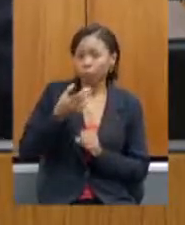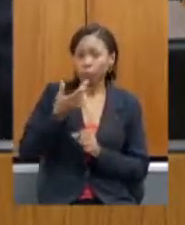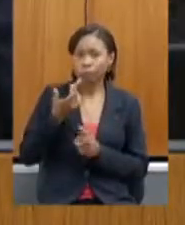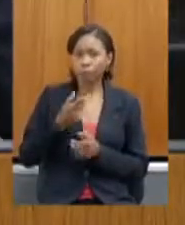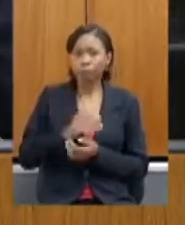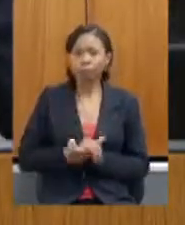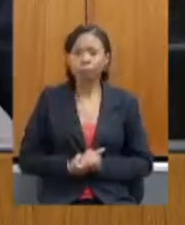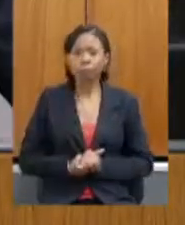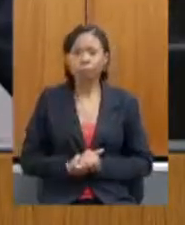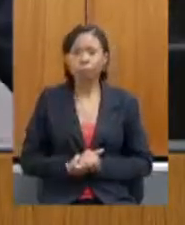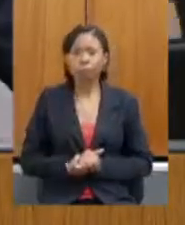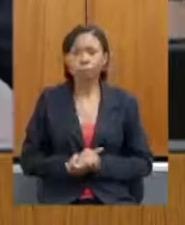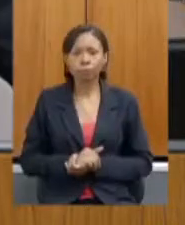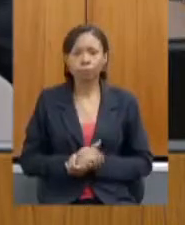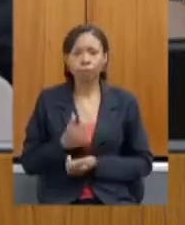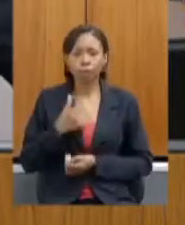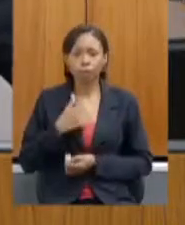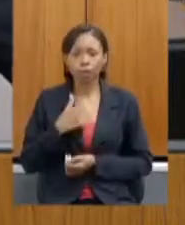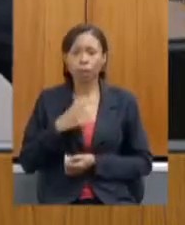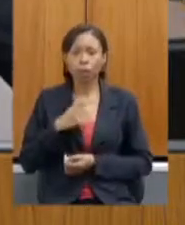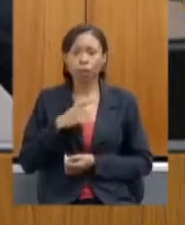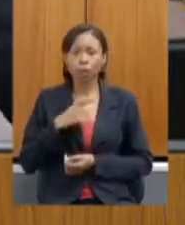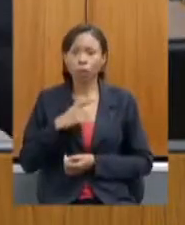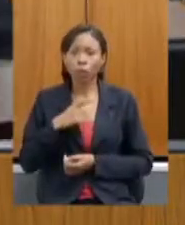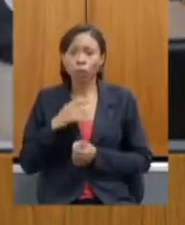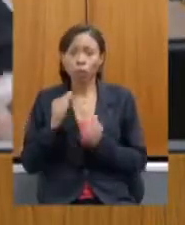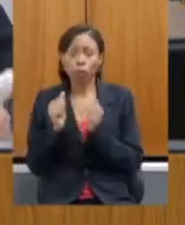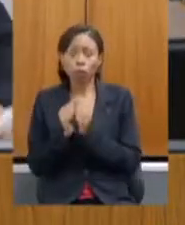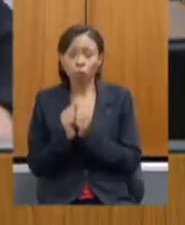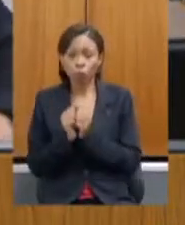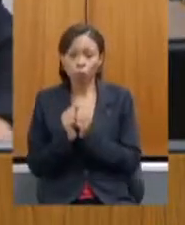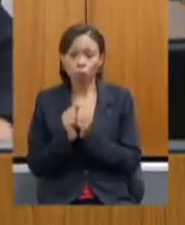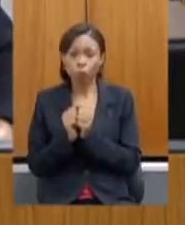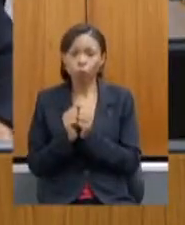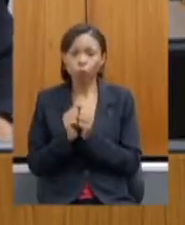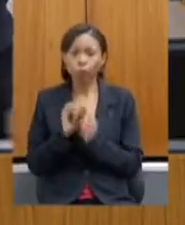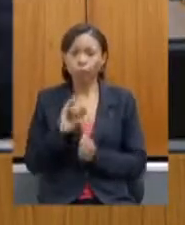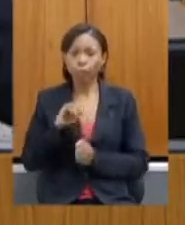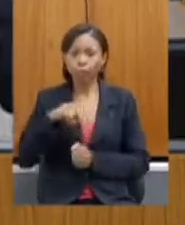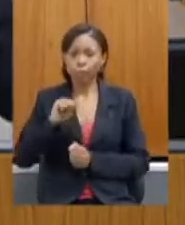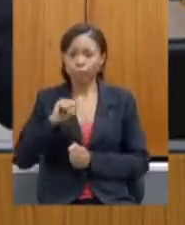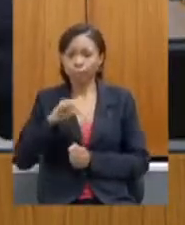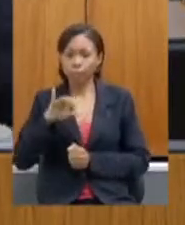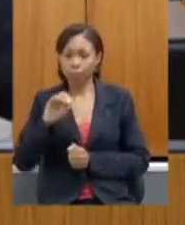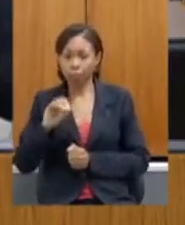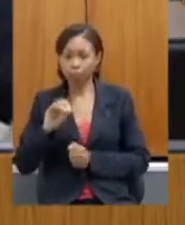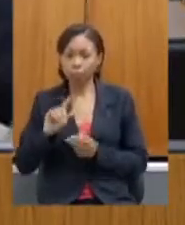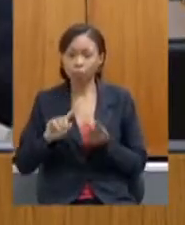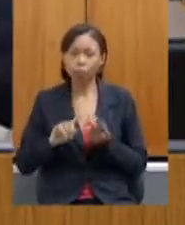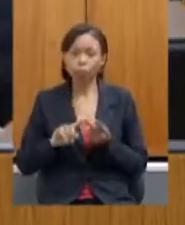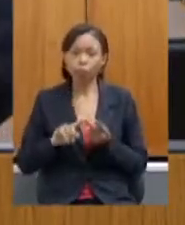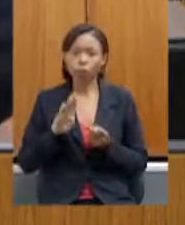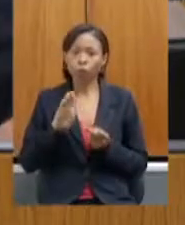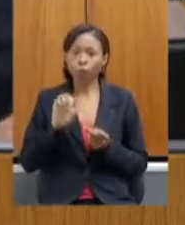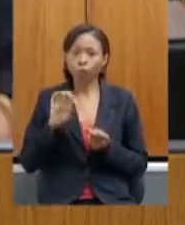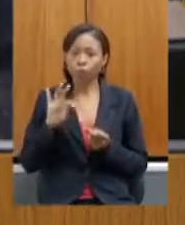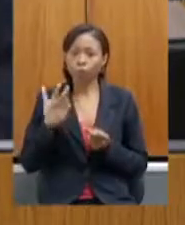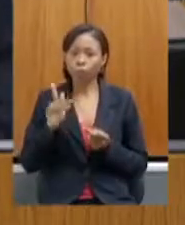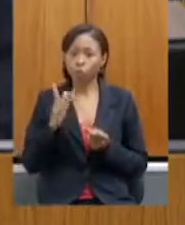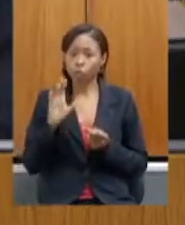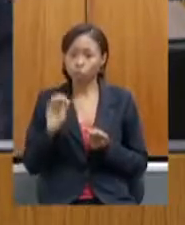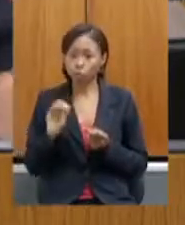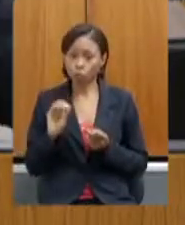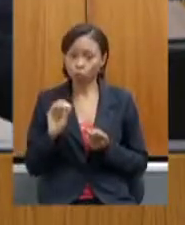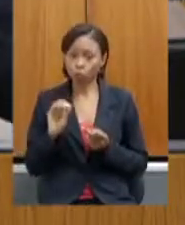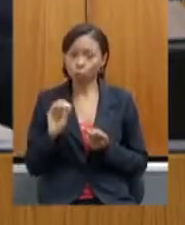eu tenho coro eu estou com a presença do deputado Inácio Franco nosso vice-presidente deputado Betinho para fazer a votação eu